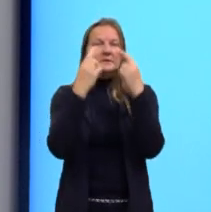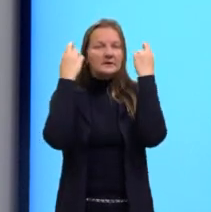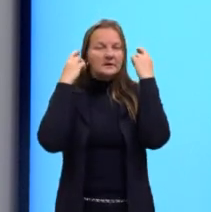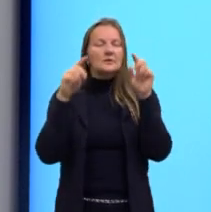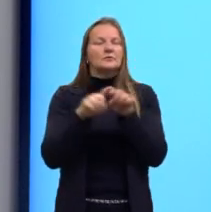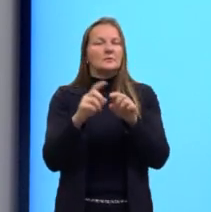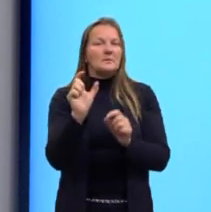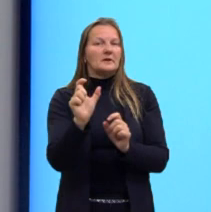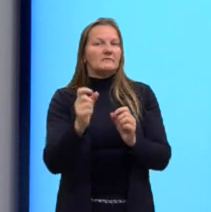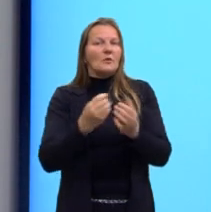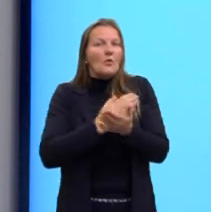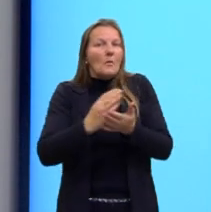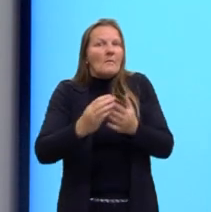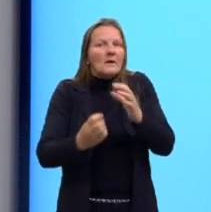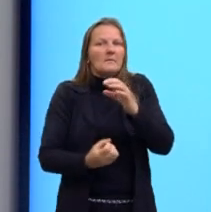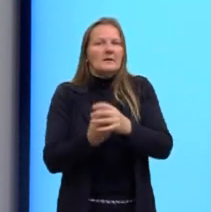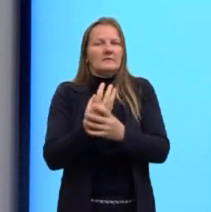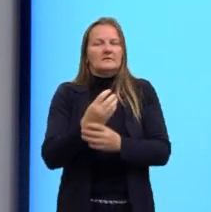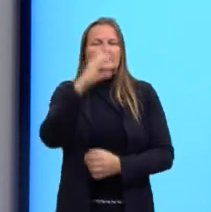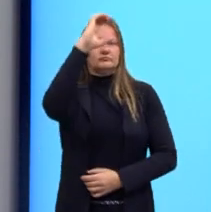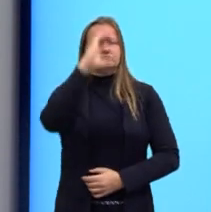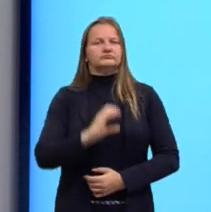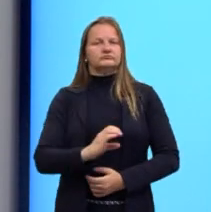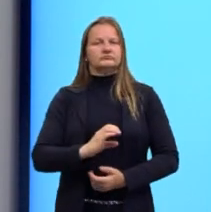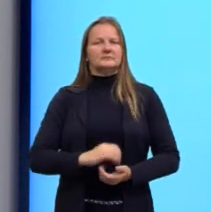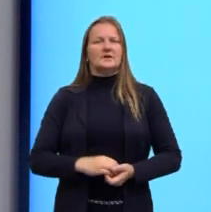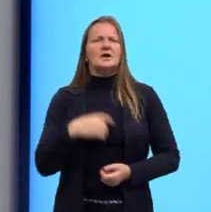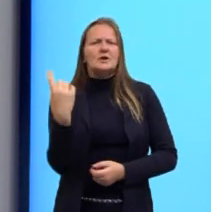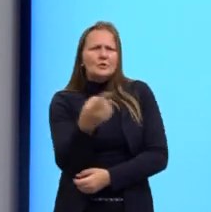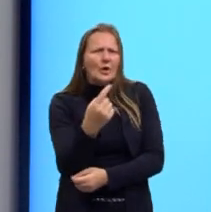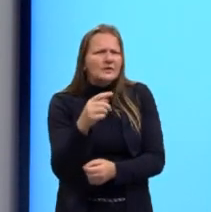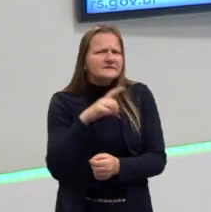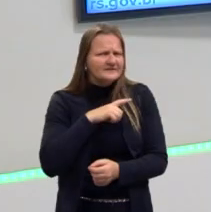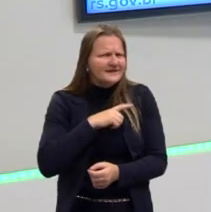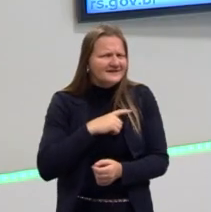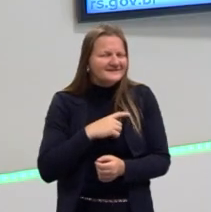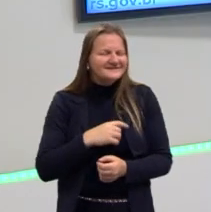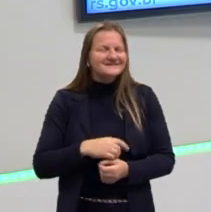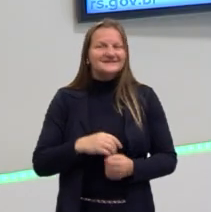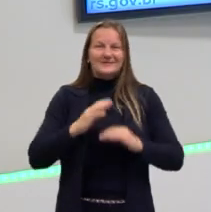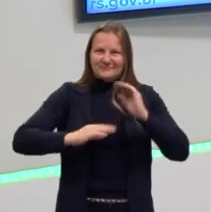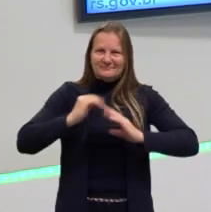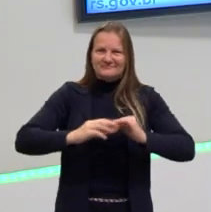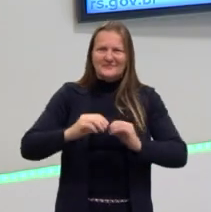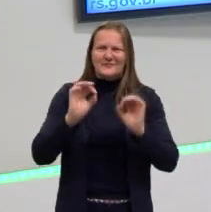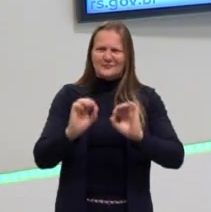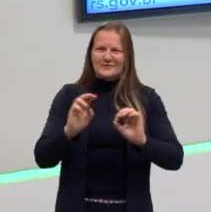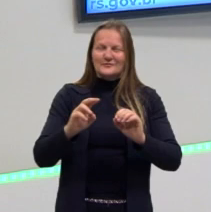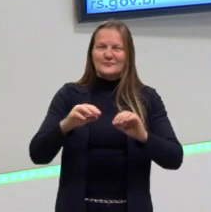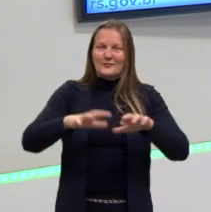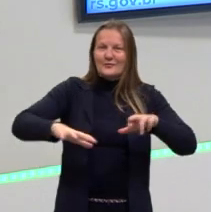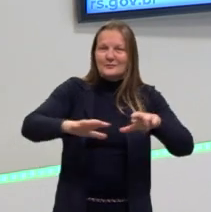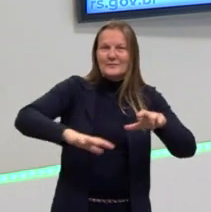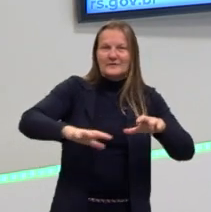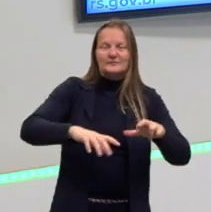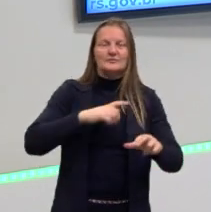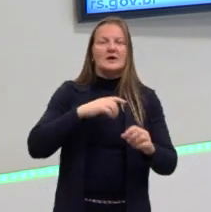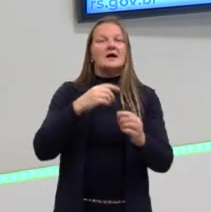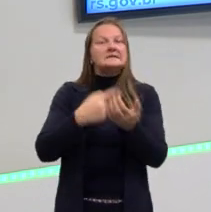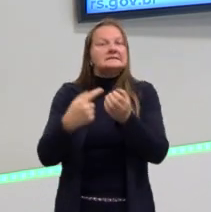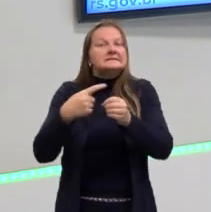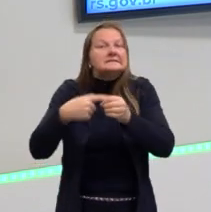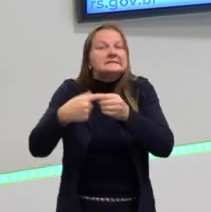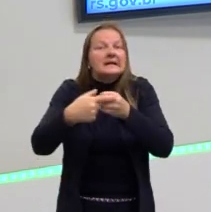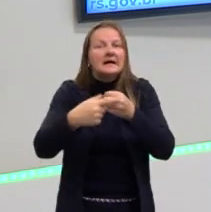exercício da cidadania. E aí, nós estamos exercendo a cidadania? Nós estamos buscando esses espaços porque a cidade também é